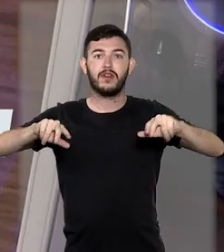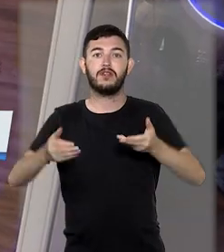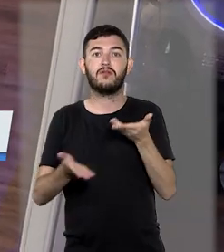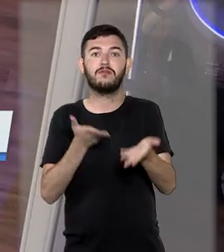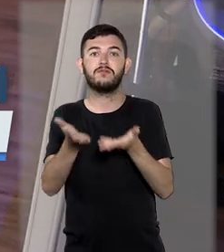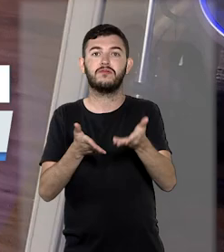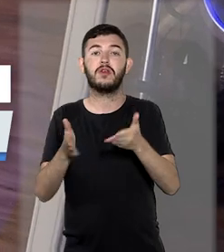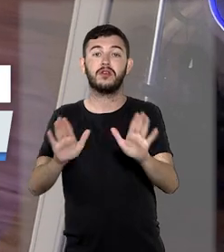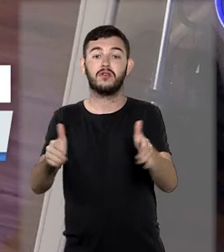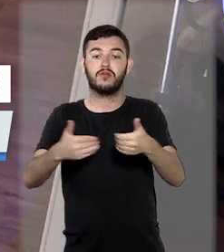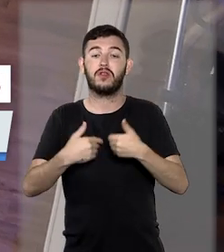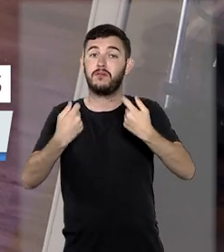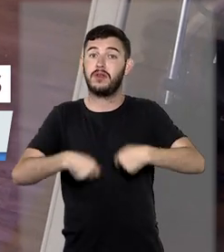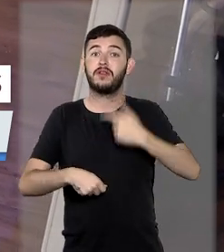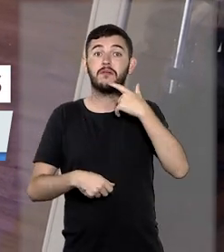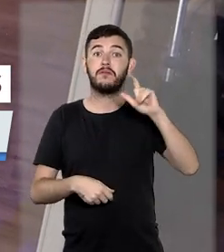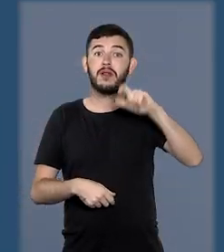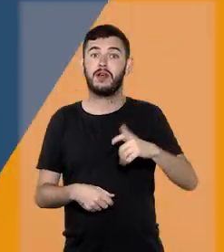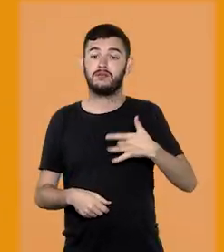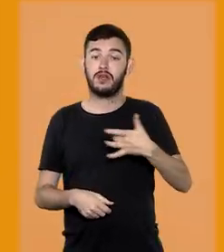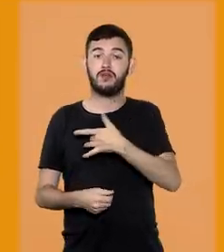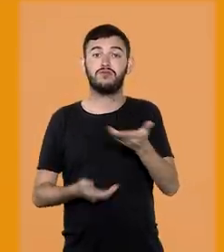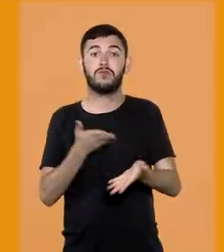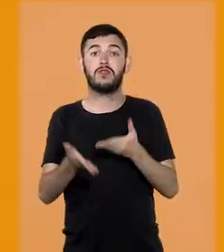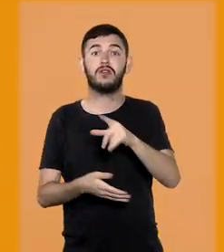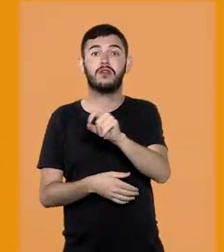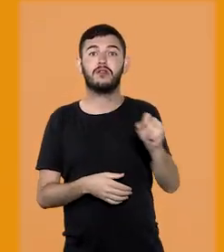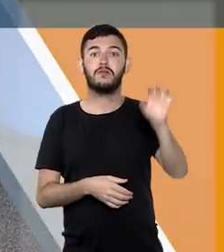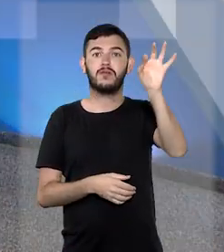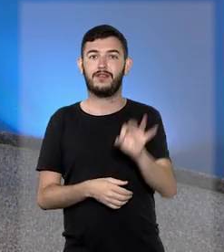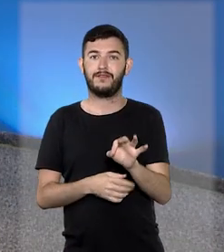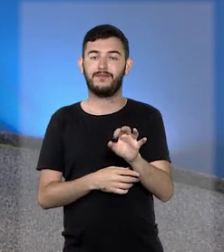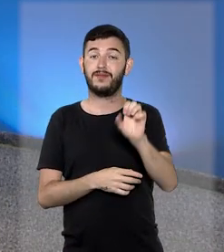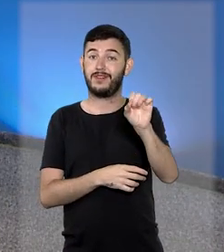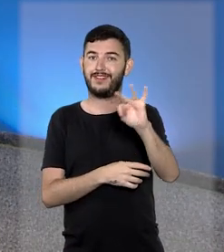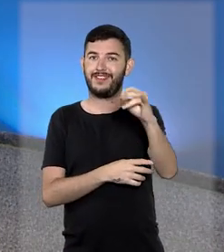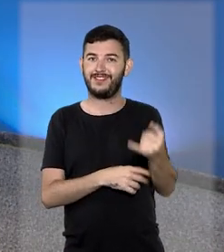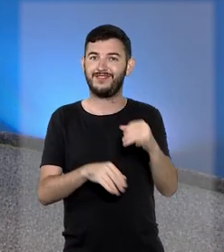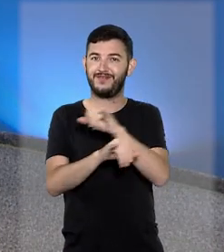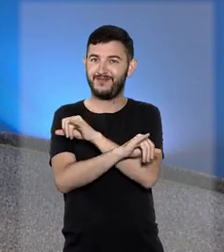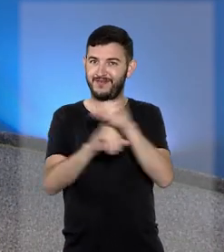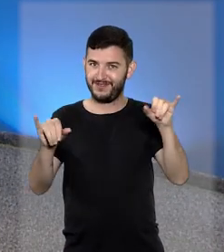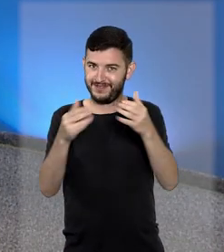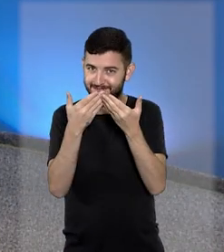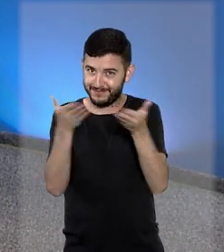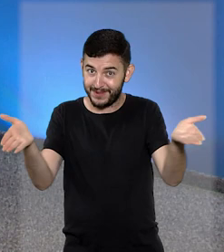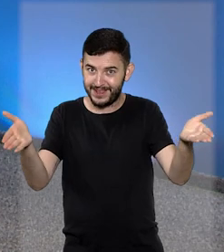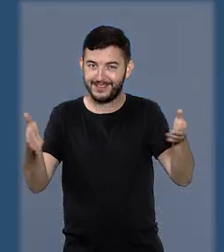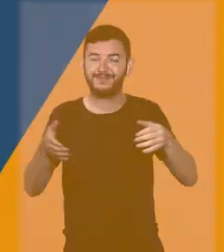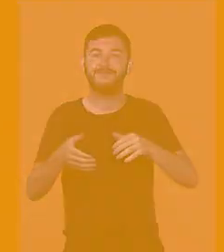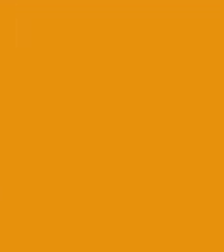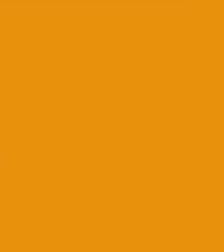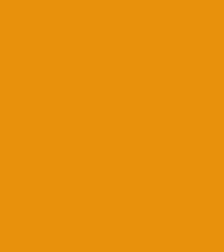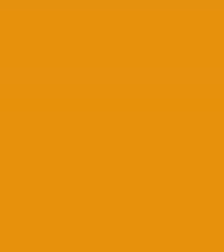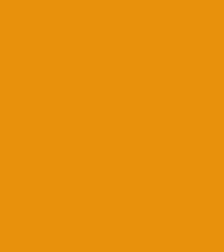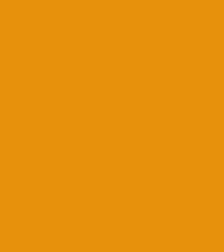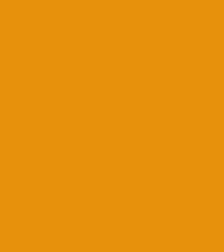autismo deve ter cobertura ampla por plano de saúde. O STJ Notícias começa agora.